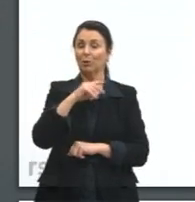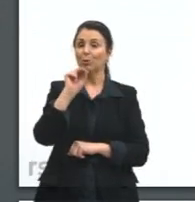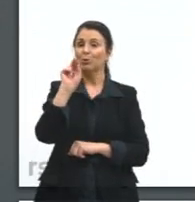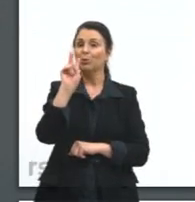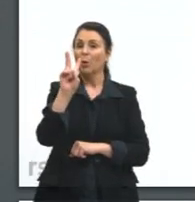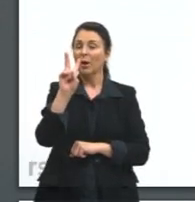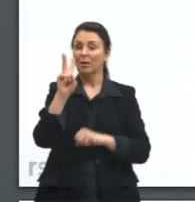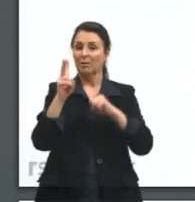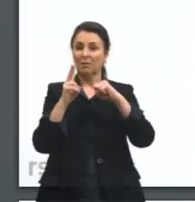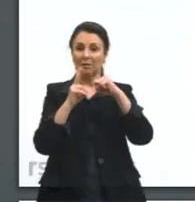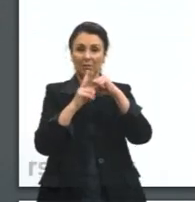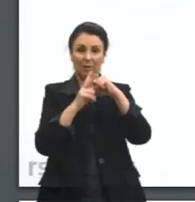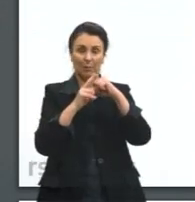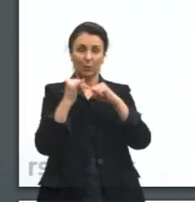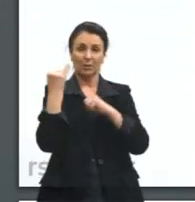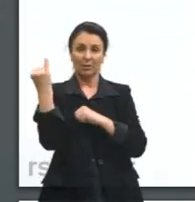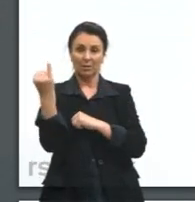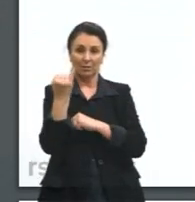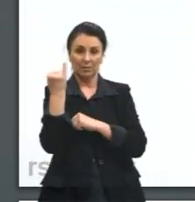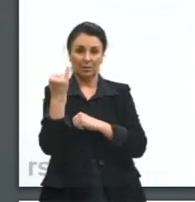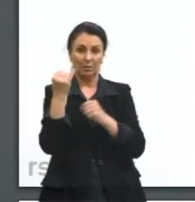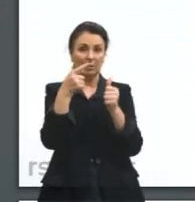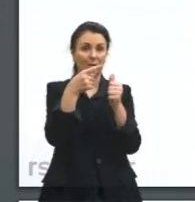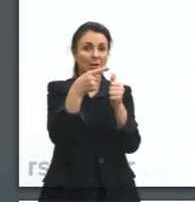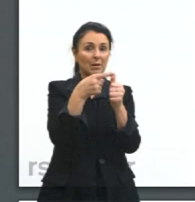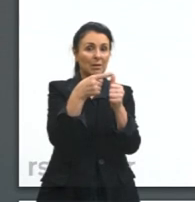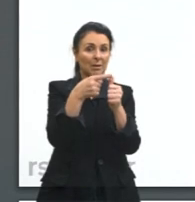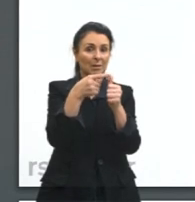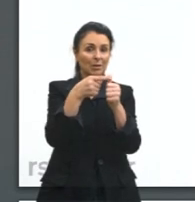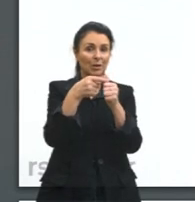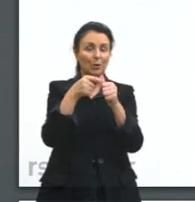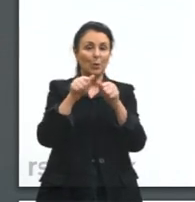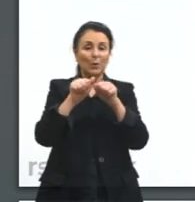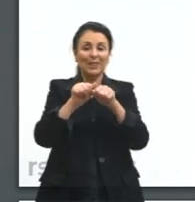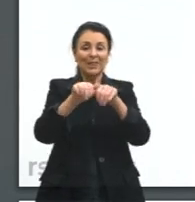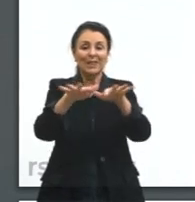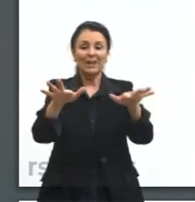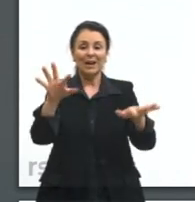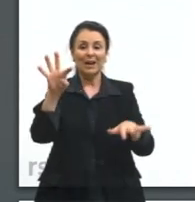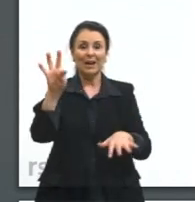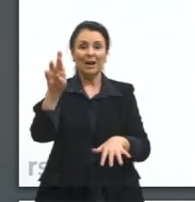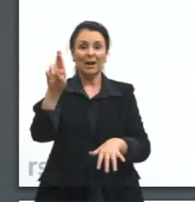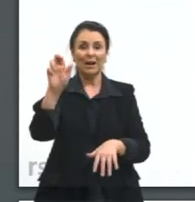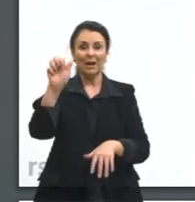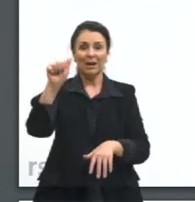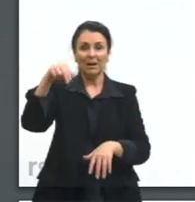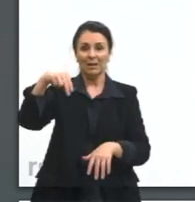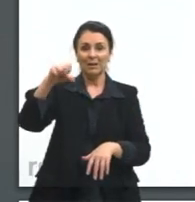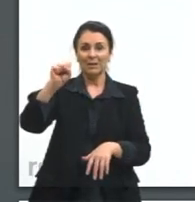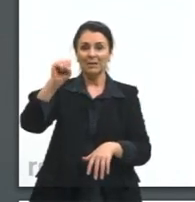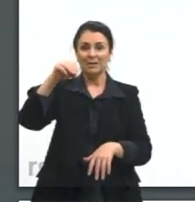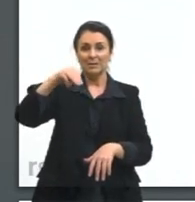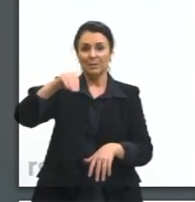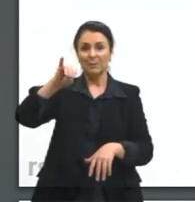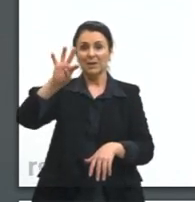são muito importantes. Primeiro, transmitir e receber.